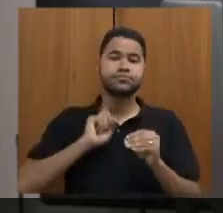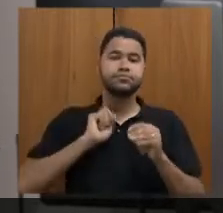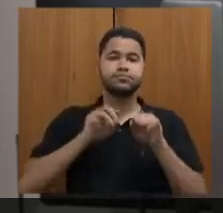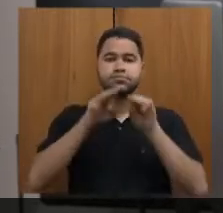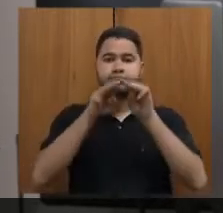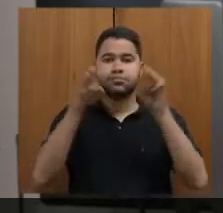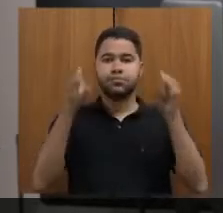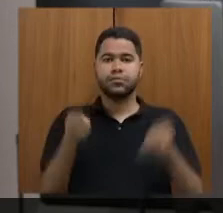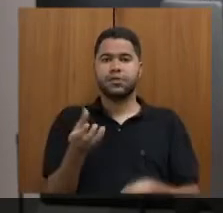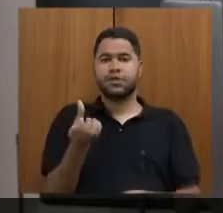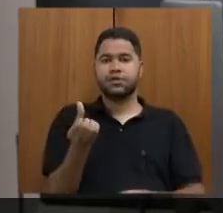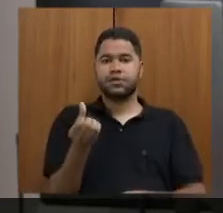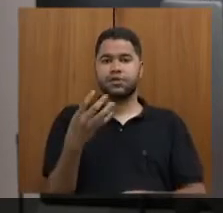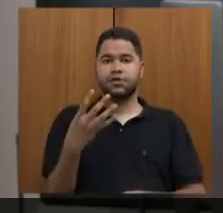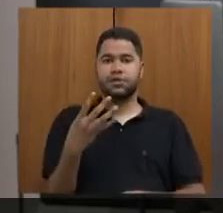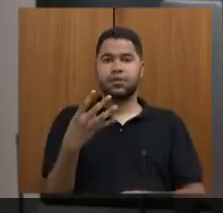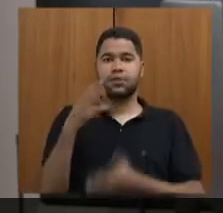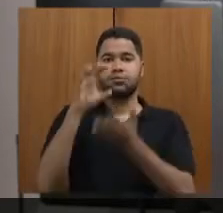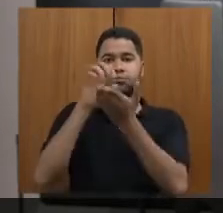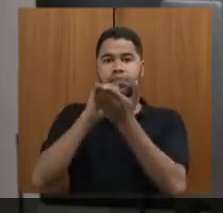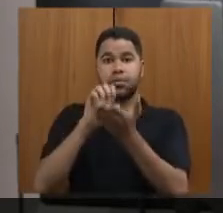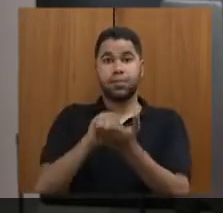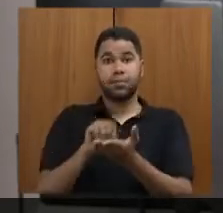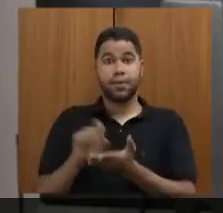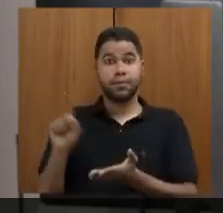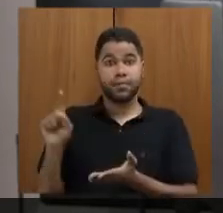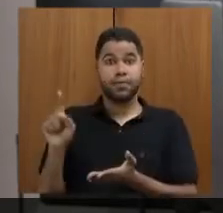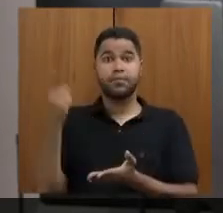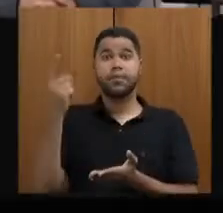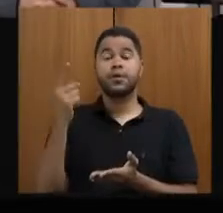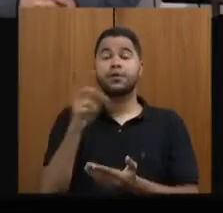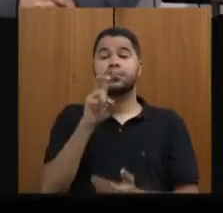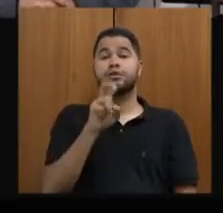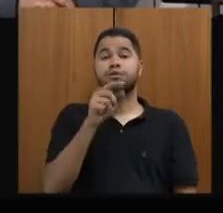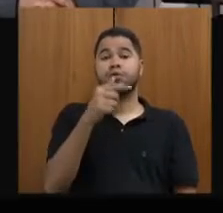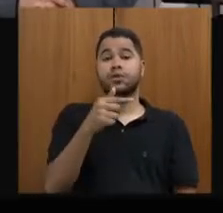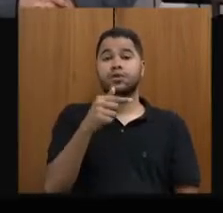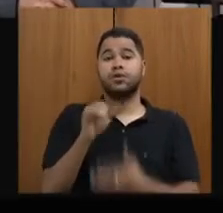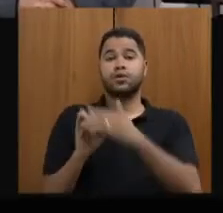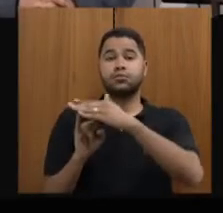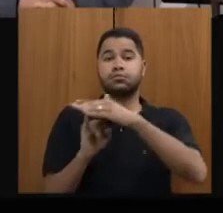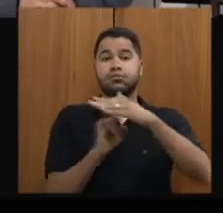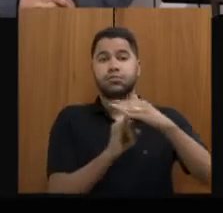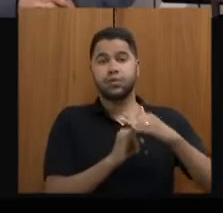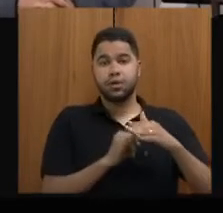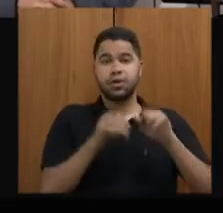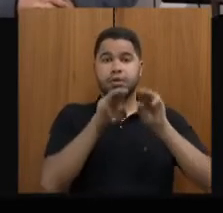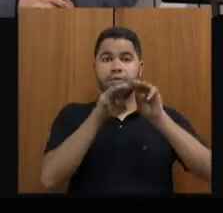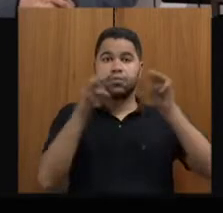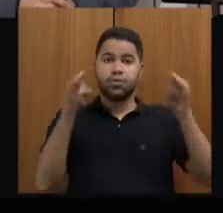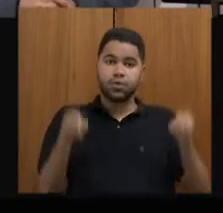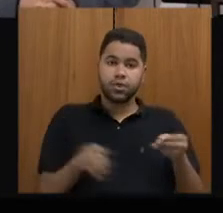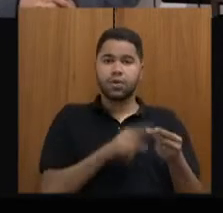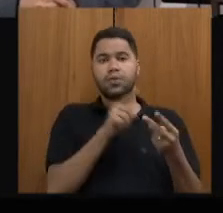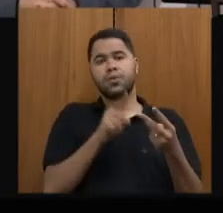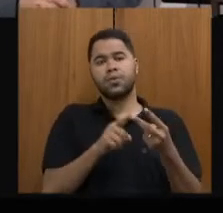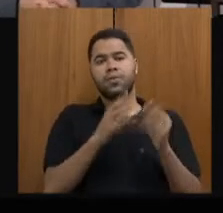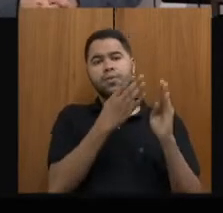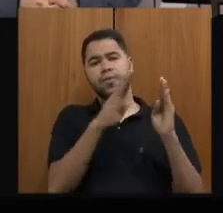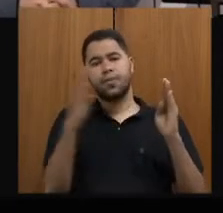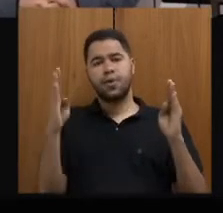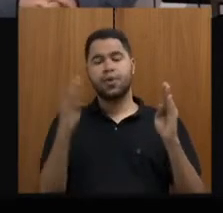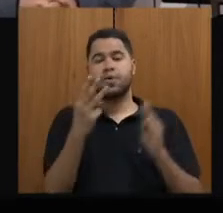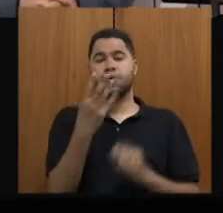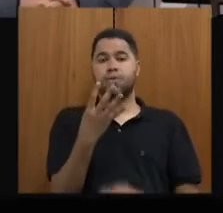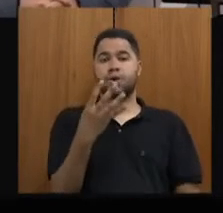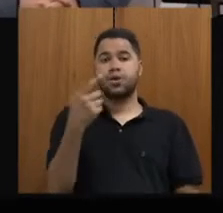eventos inscritos para a sua primeira edição em 57 instituições, entre museus e bibliotecas, em 41 municípios de